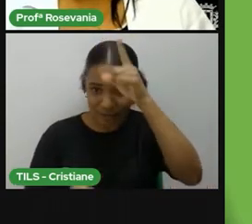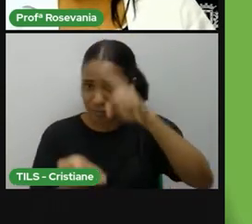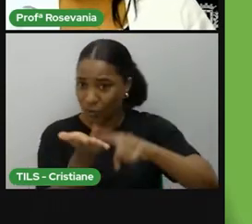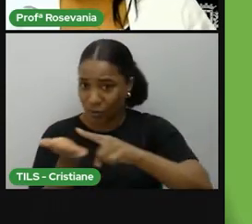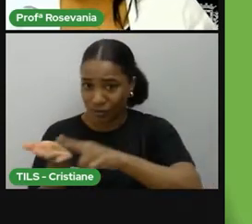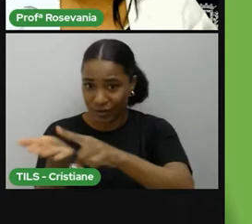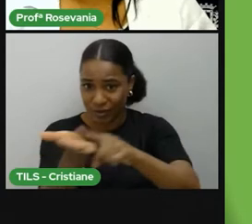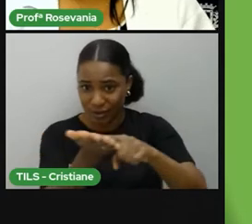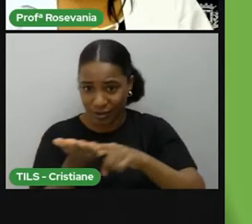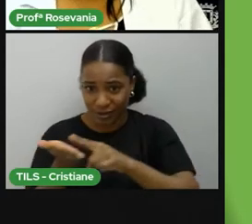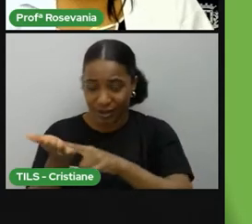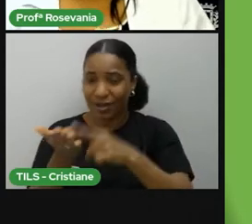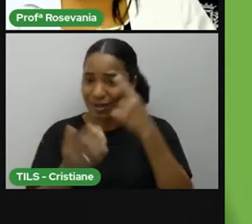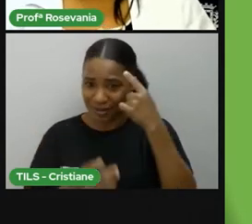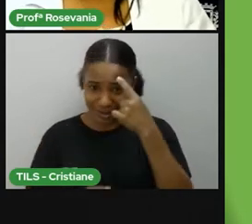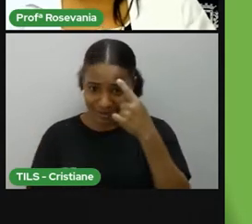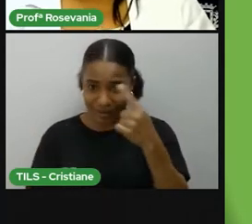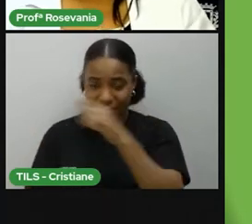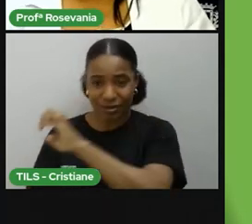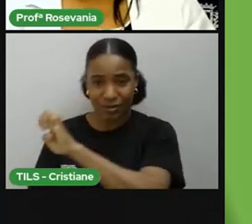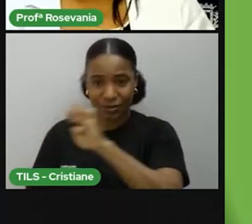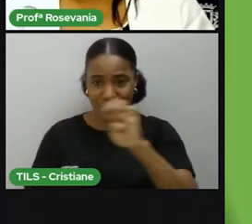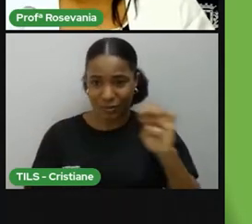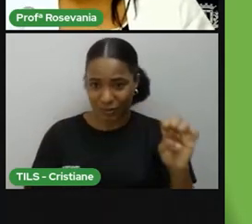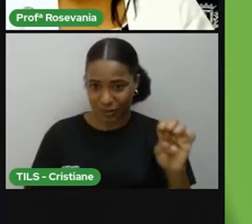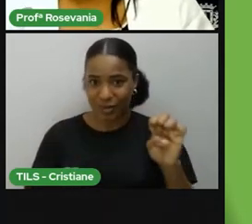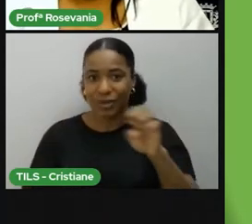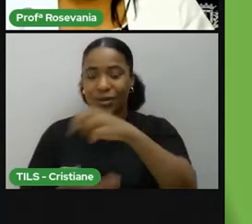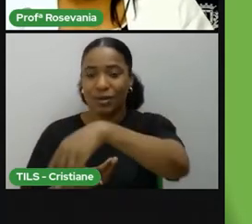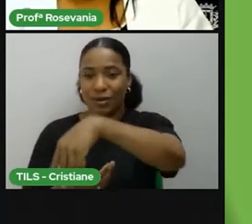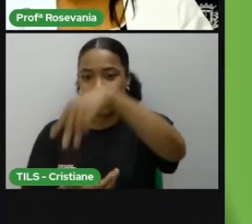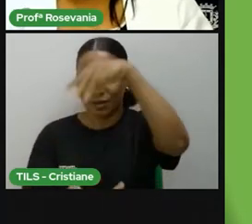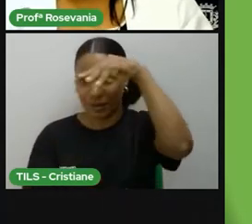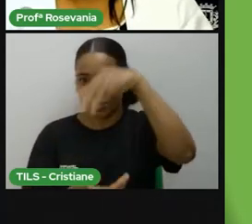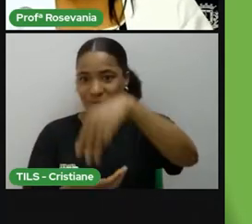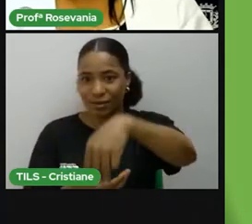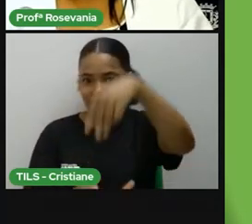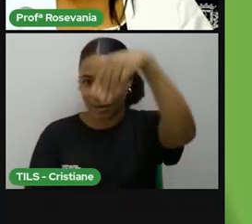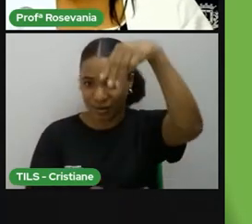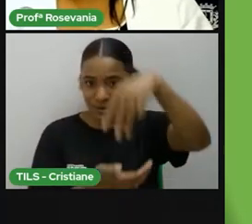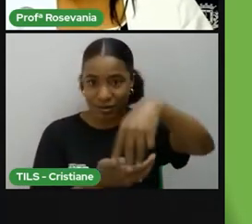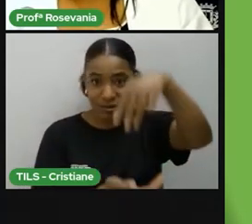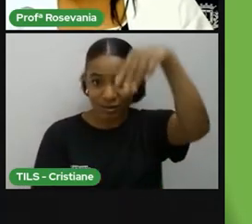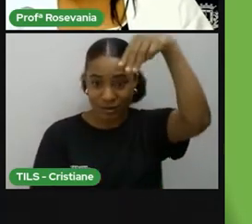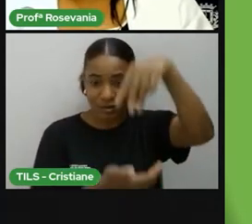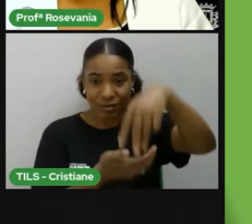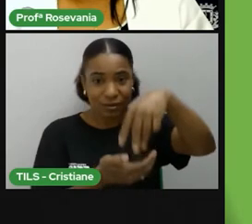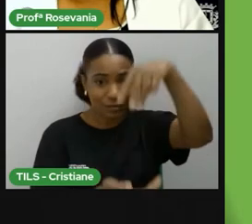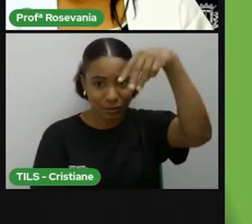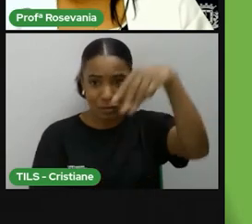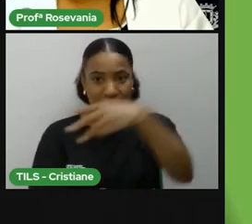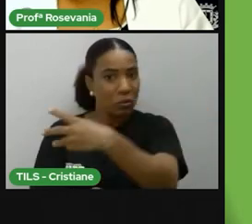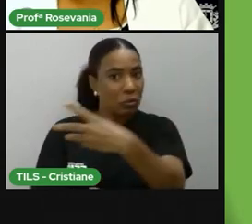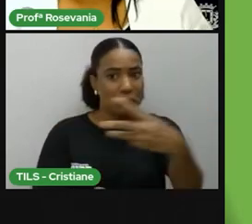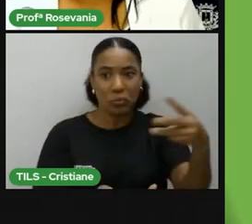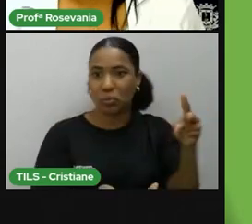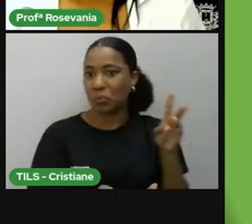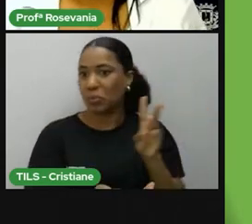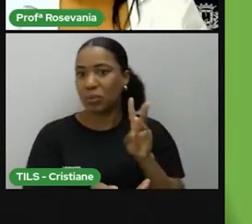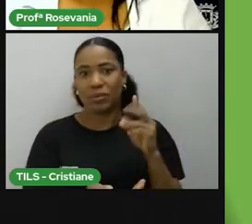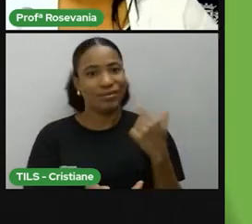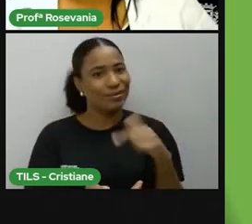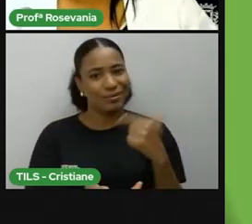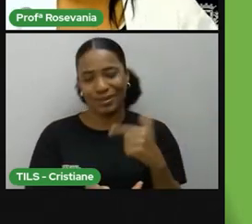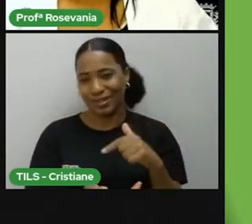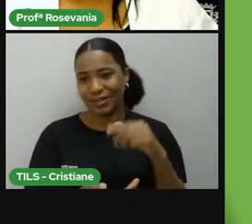gente já estudou no instante, né, em semicírculo. Por quê? Porque só vai daqui pra cá, né? Ele não tem o outro lado, como a gente